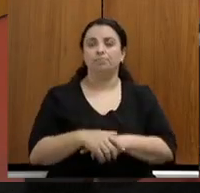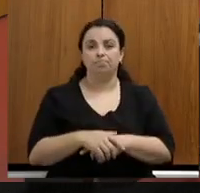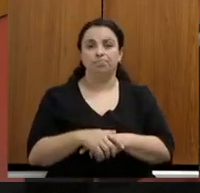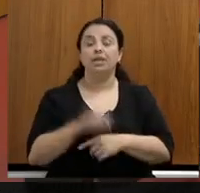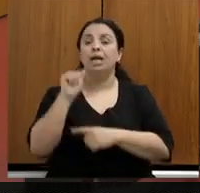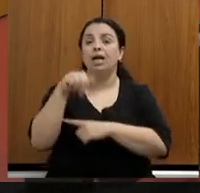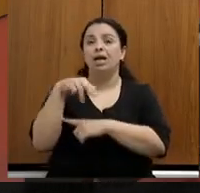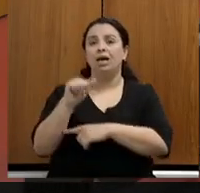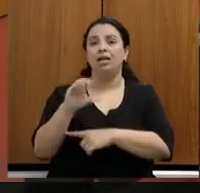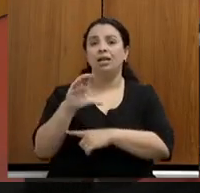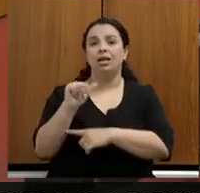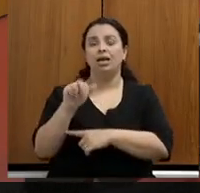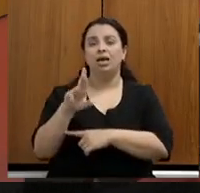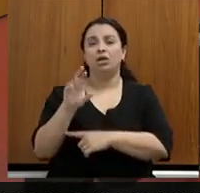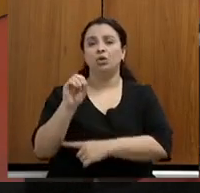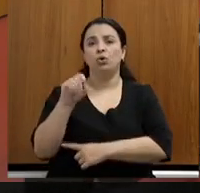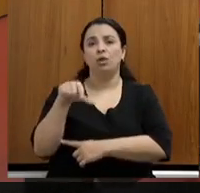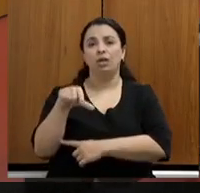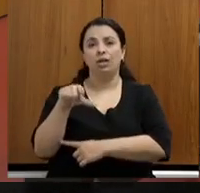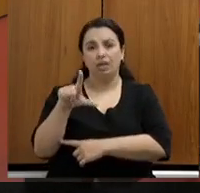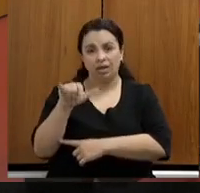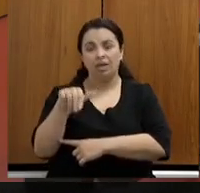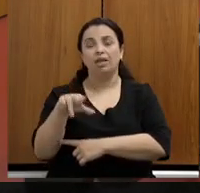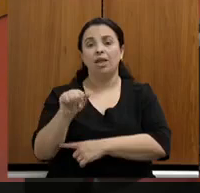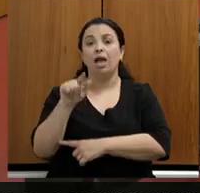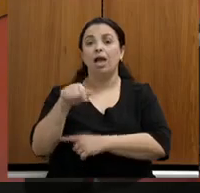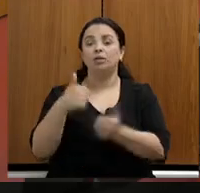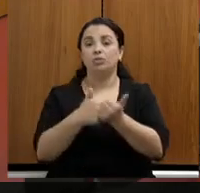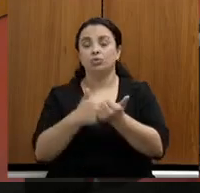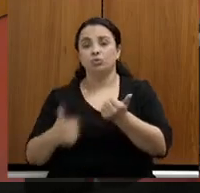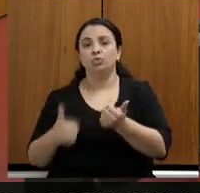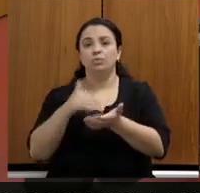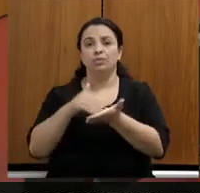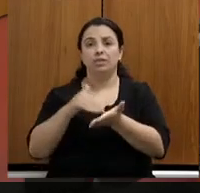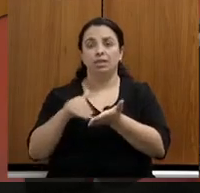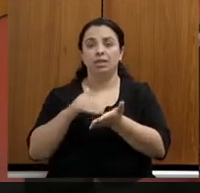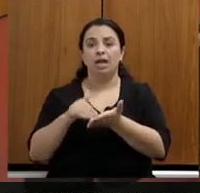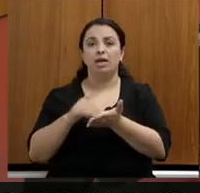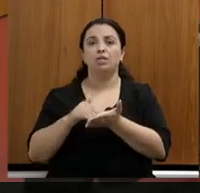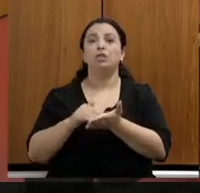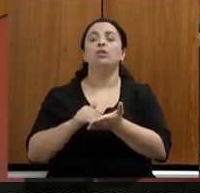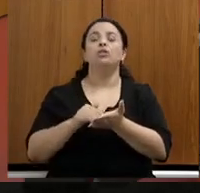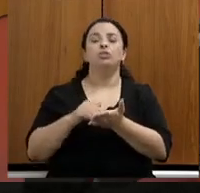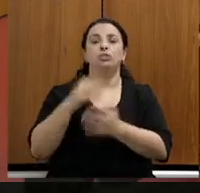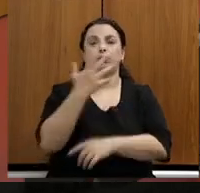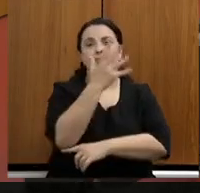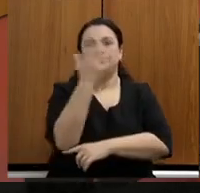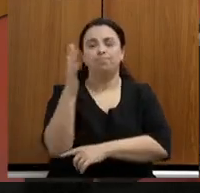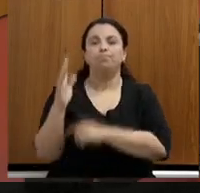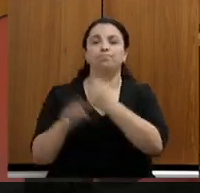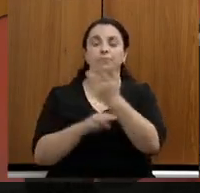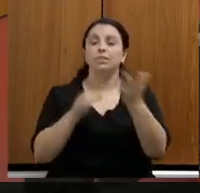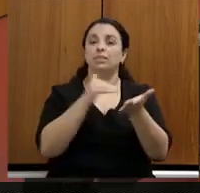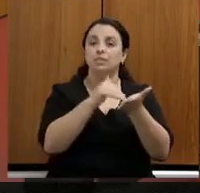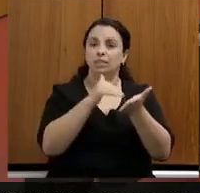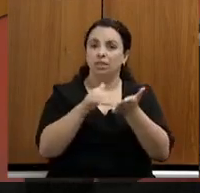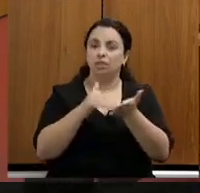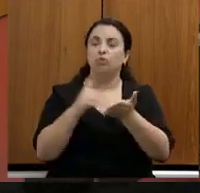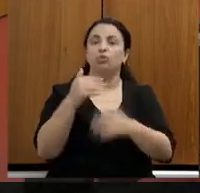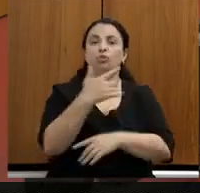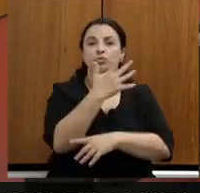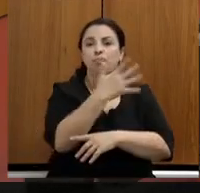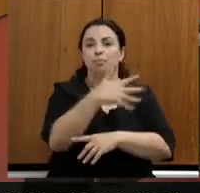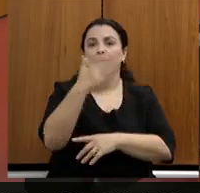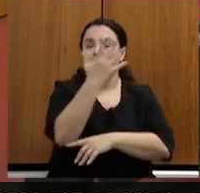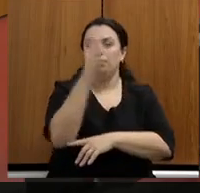da Mota Dal Pazolo, subsecretária de regularização ambiental da Secretaria de Estado de Meio Ambiente e Desenvolvimento Sustentável.